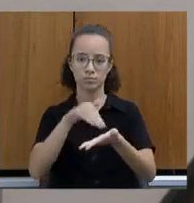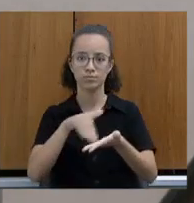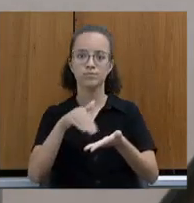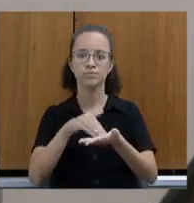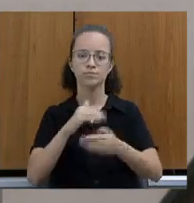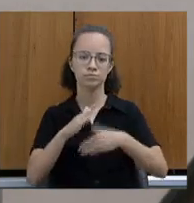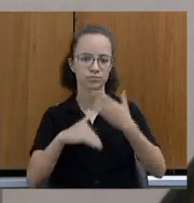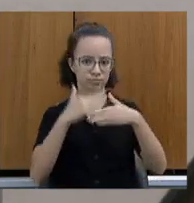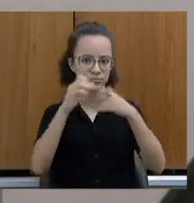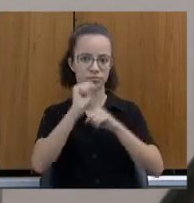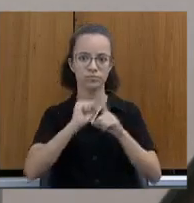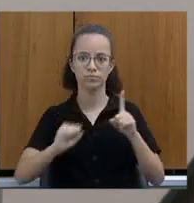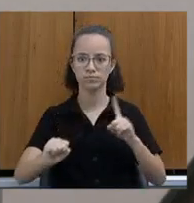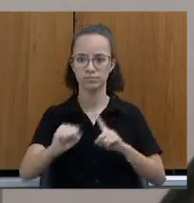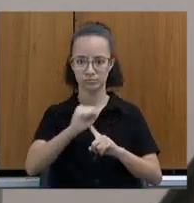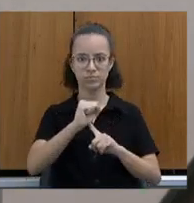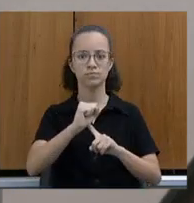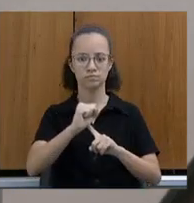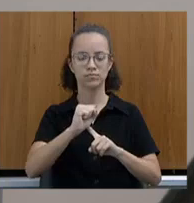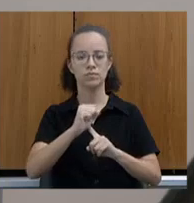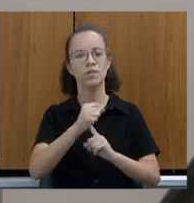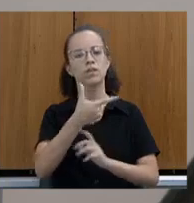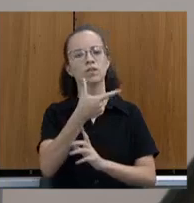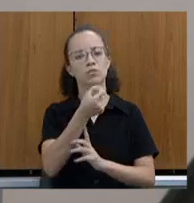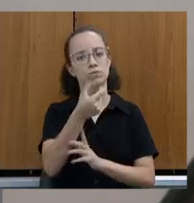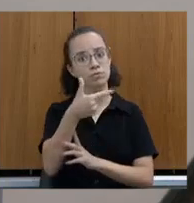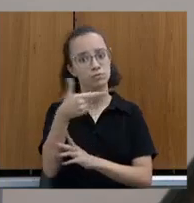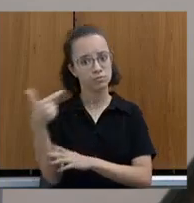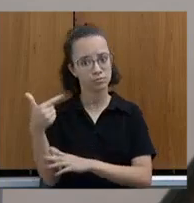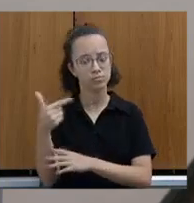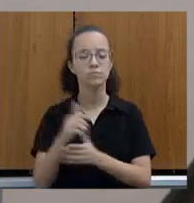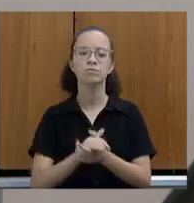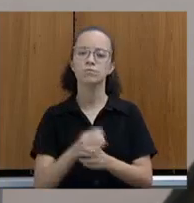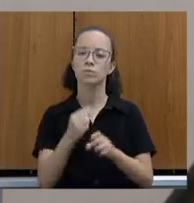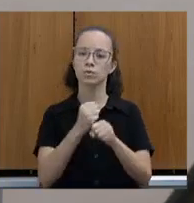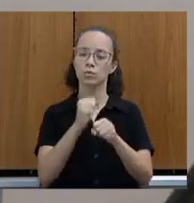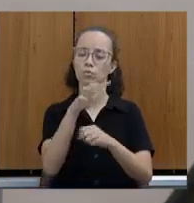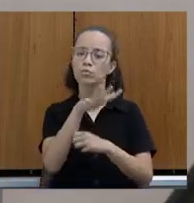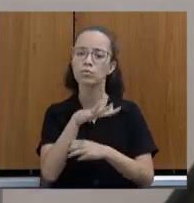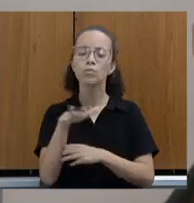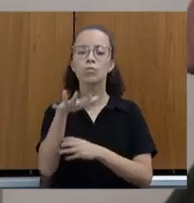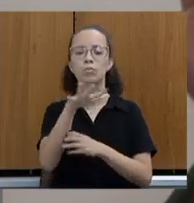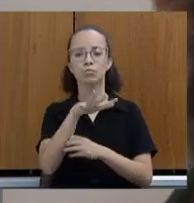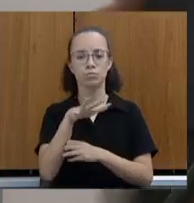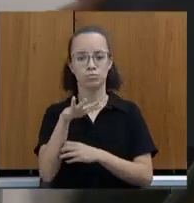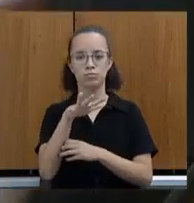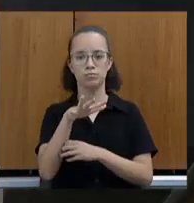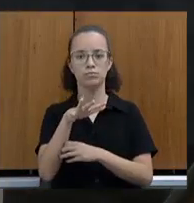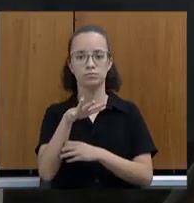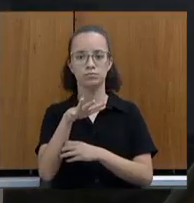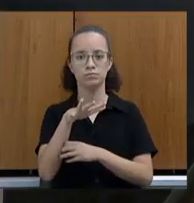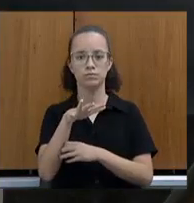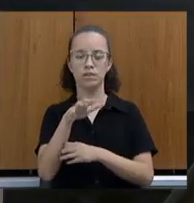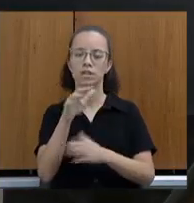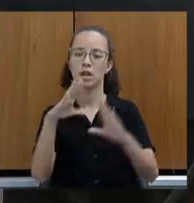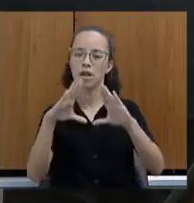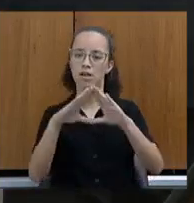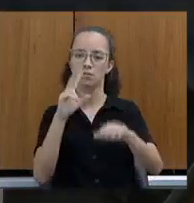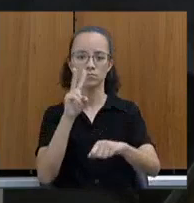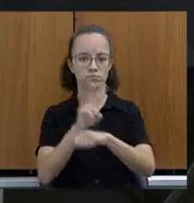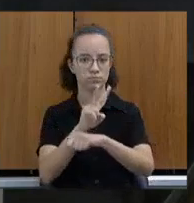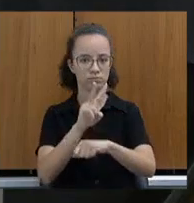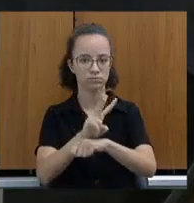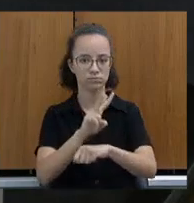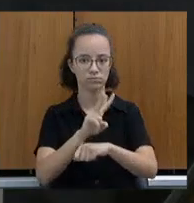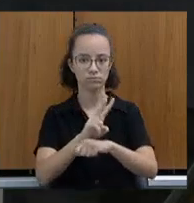de Desenvolvimento Social em 2022, no âmbito da Assembleia Fiscaliza, do Assembleia